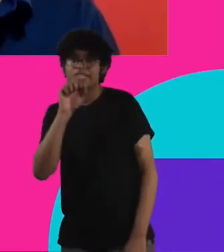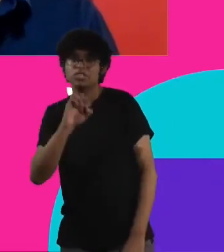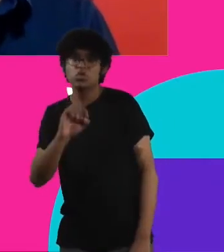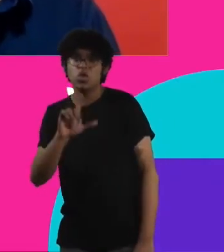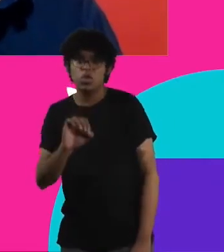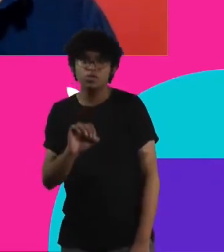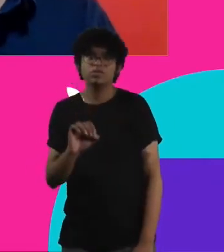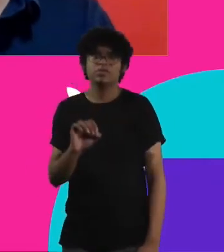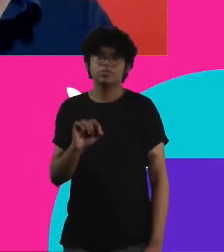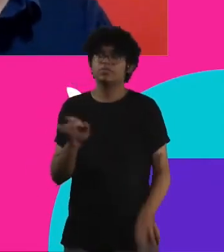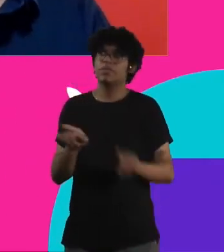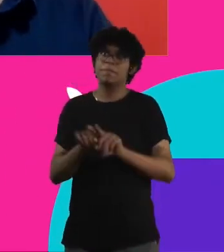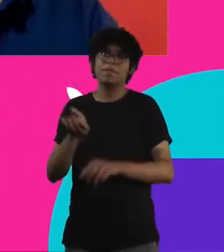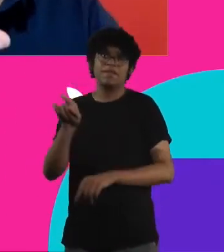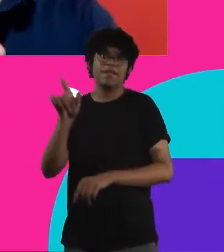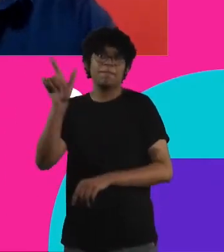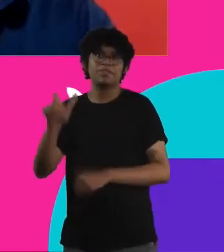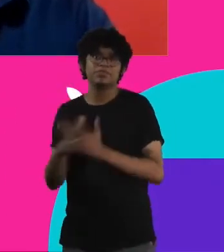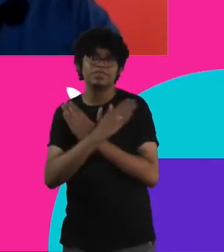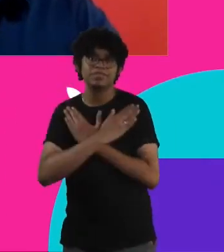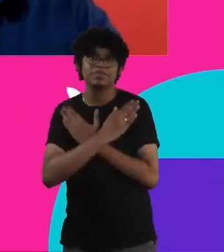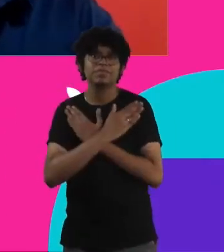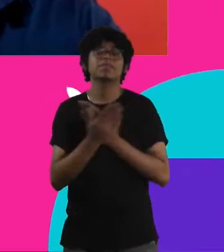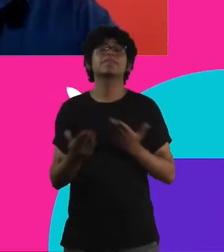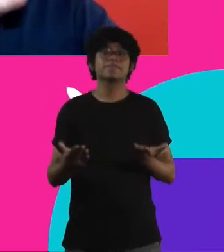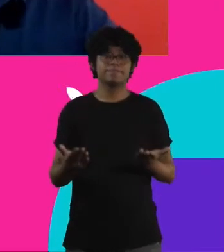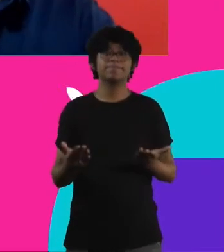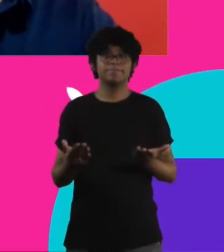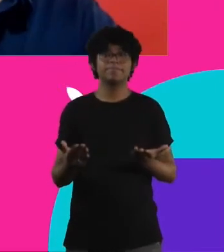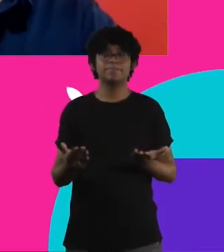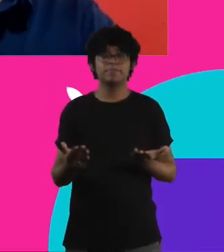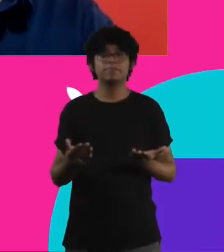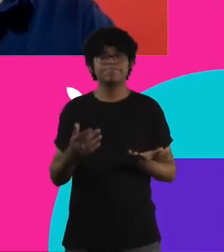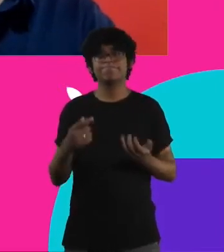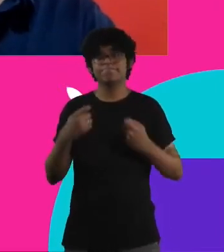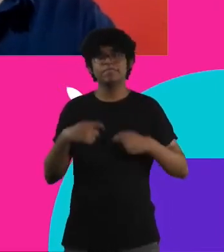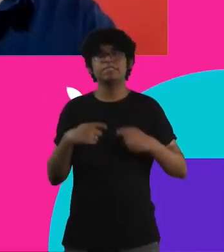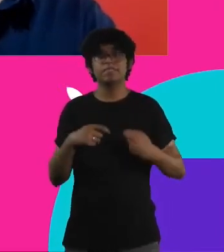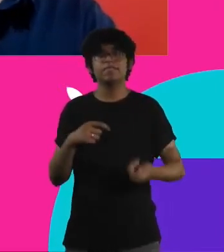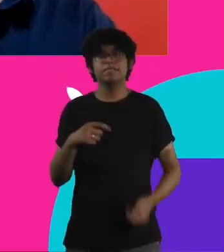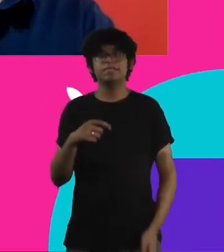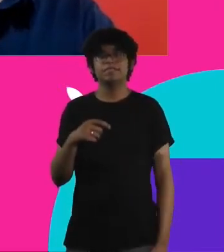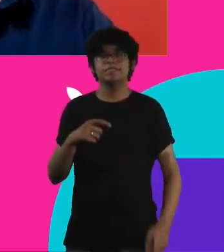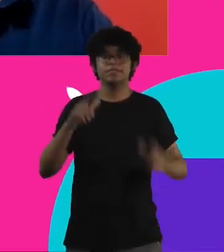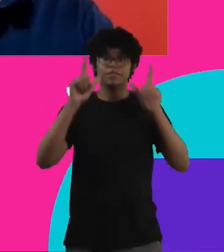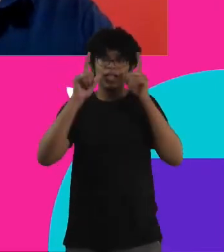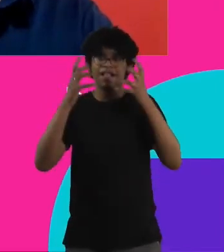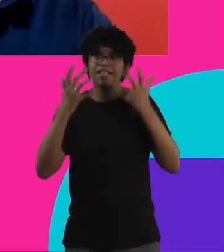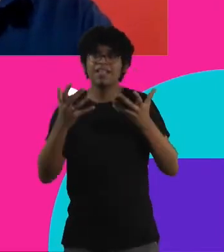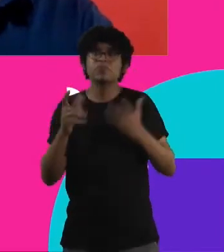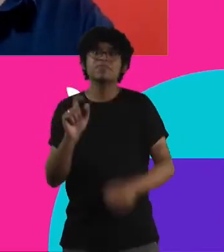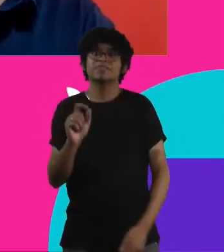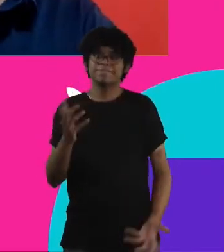que perdeu o emprego, quais são as ambições e todos querem dignidade através do trabalho. Então, por isso que para